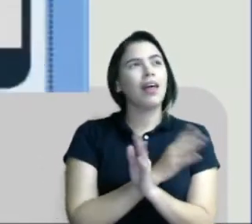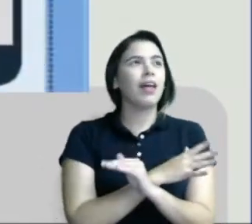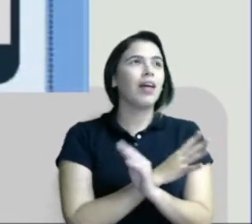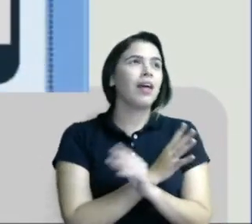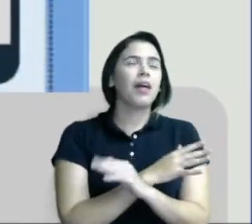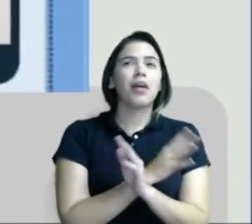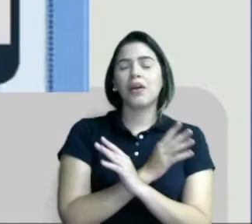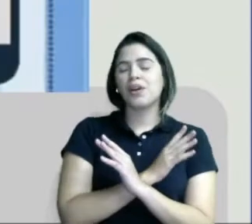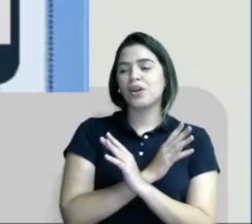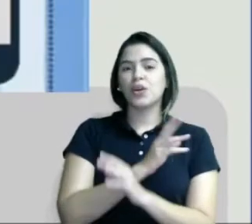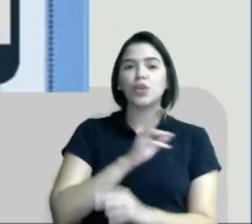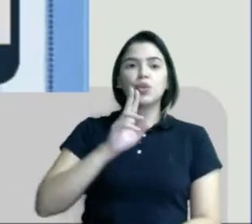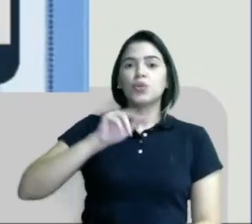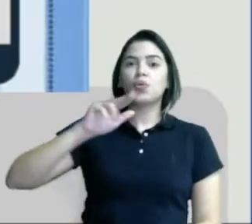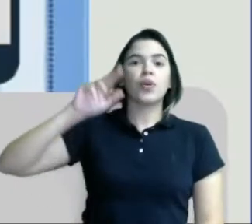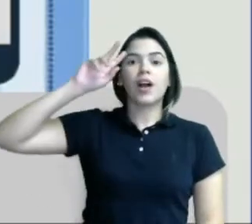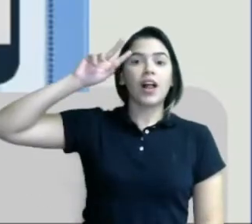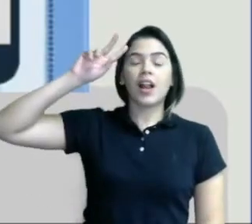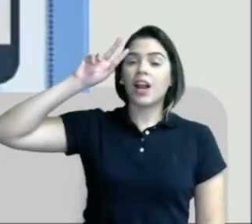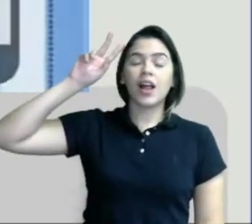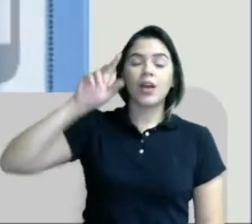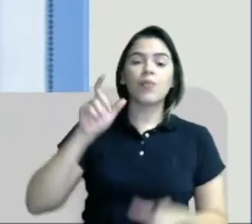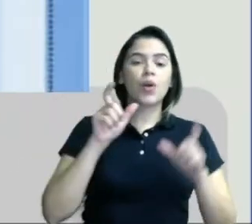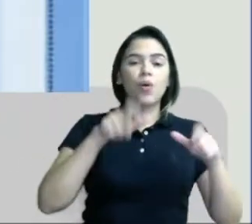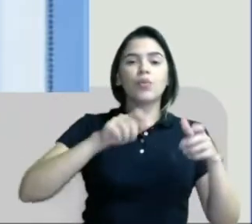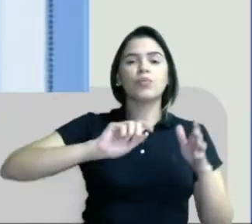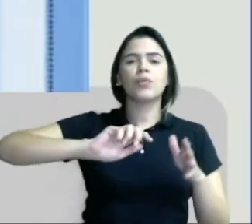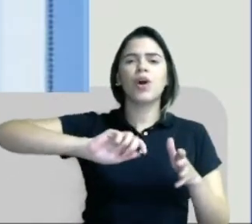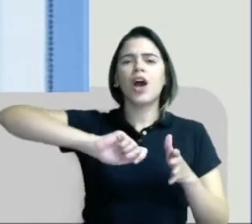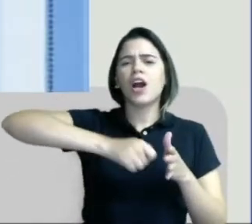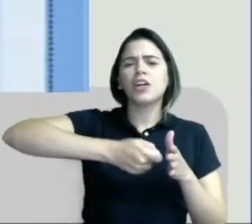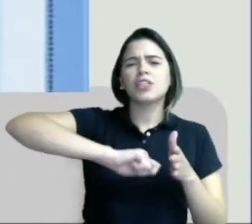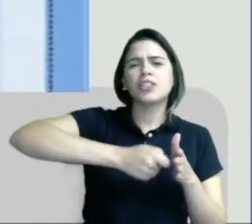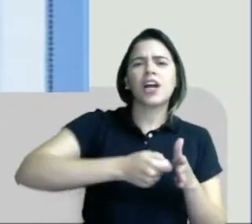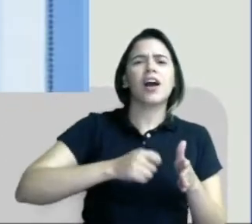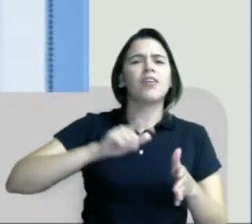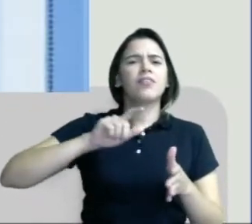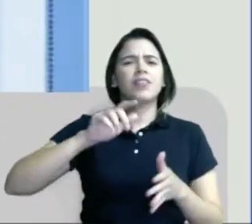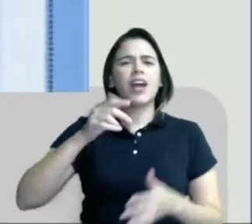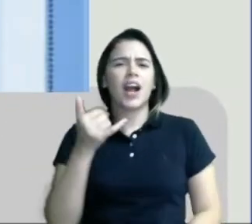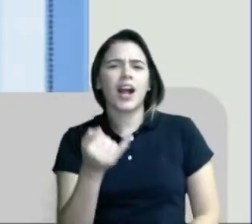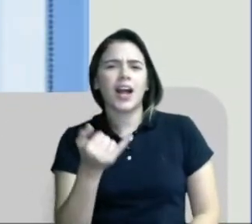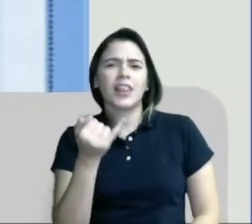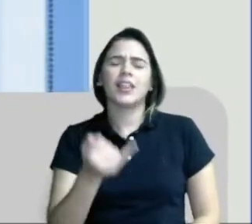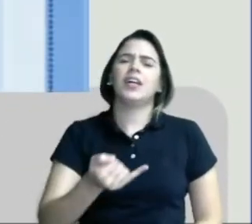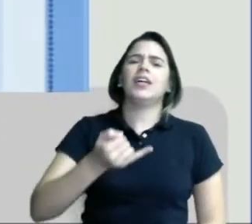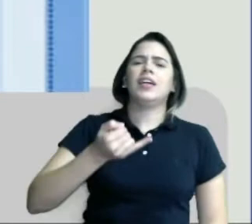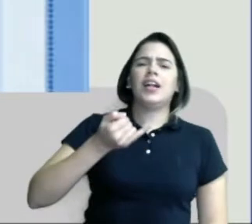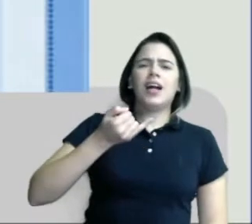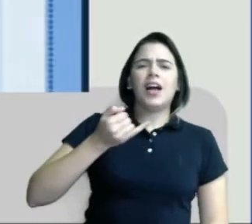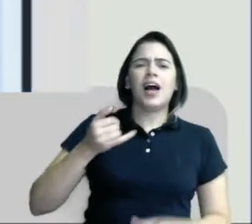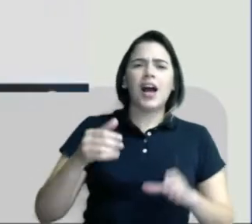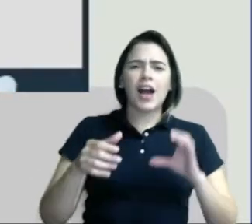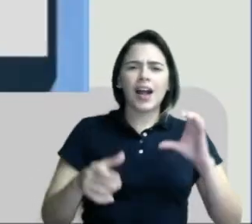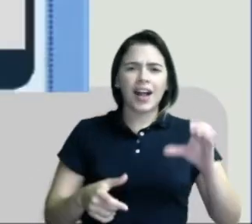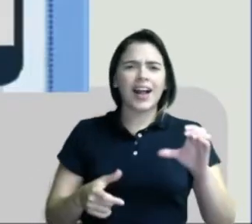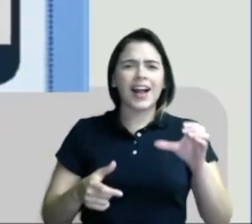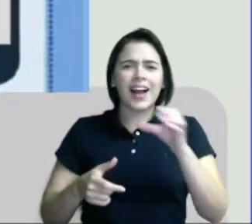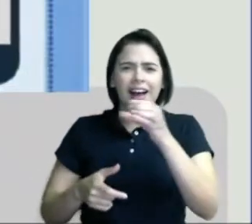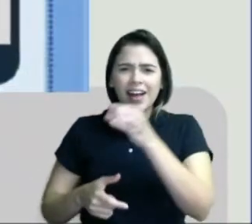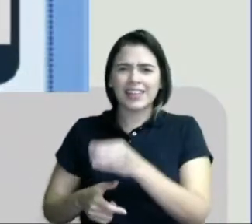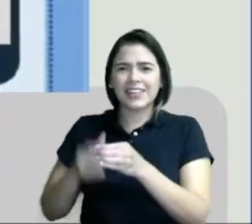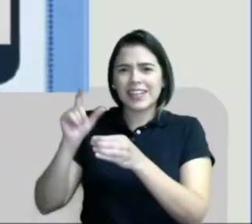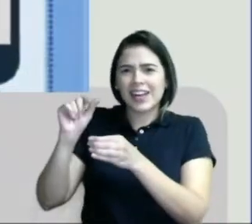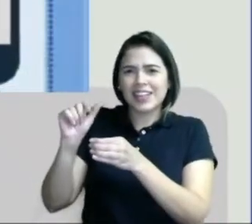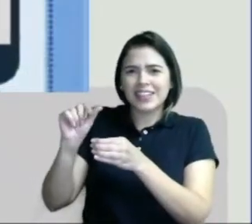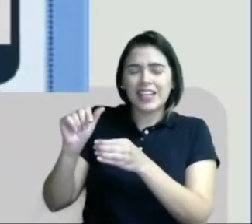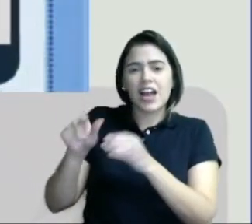Nunca lembra onde pôs as chaves. A caneta, a carteira e, às